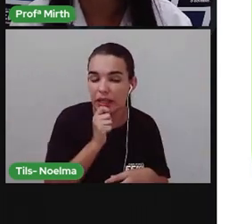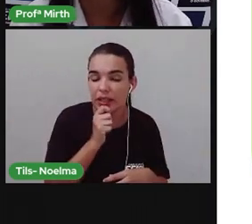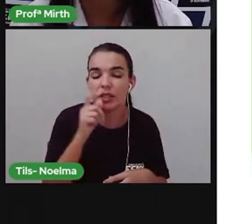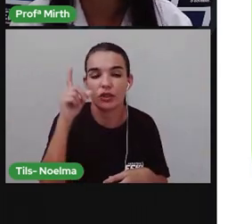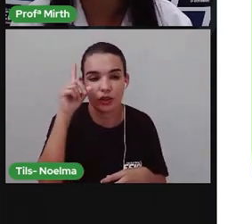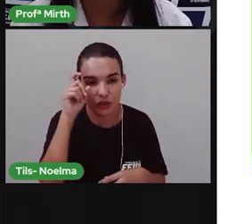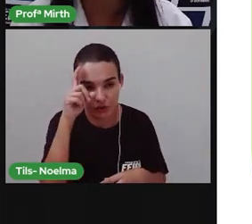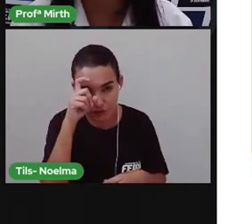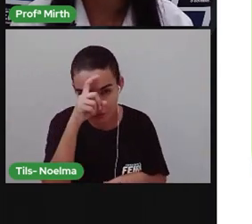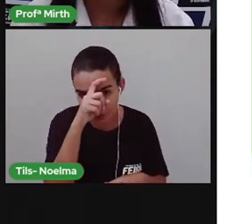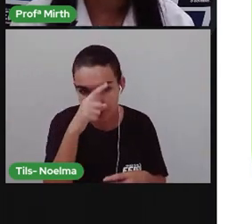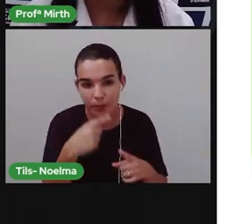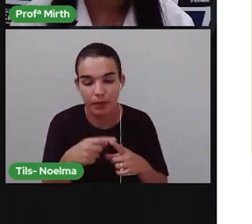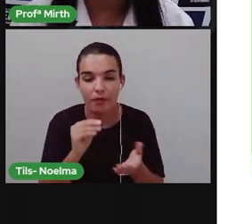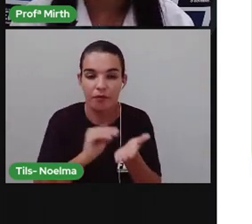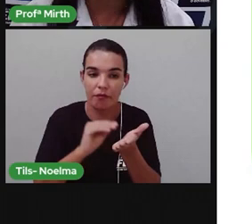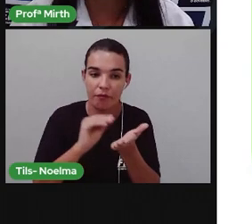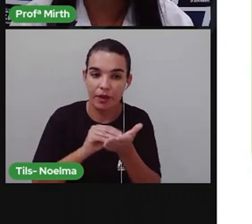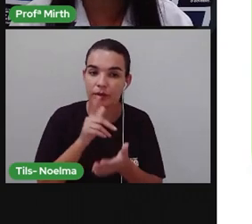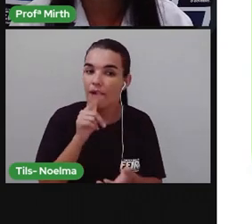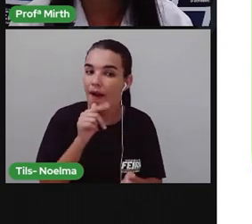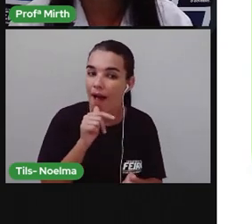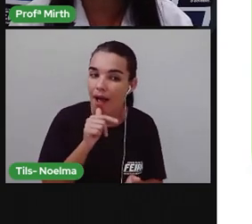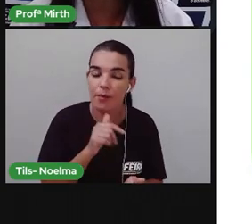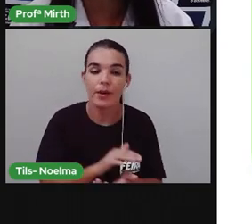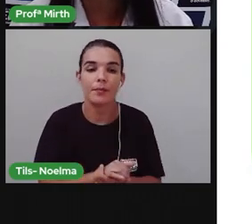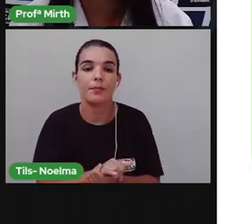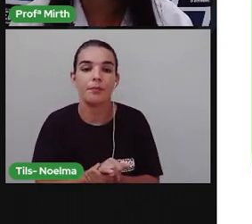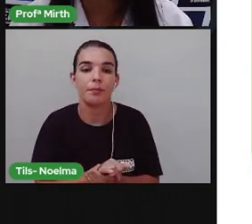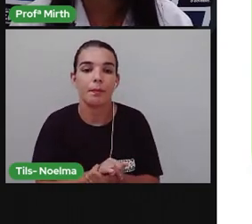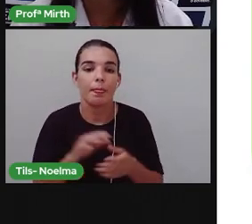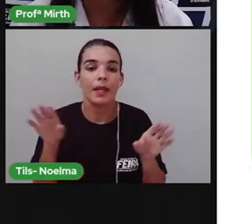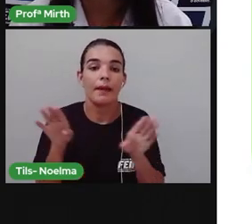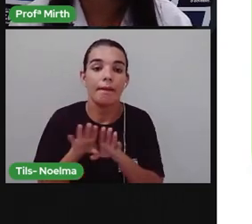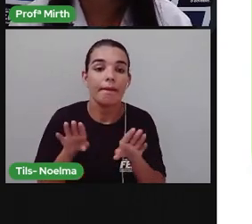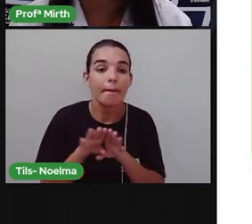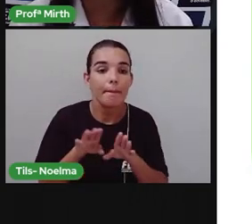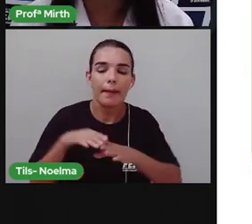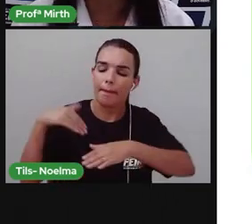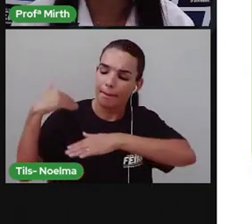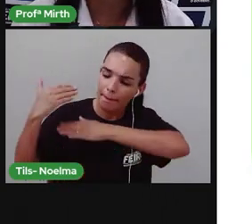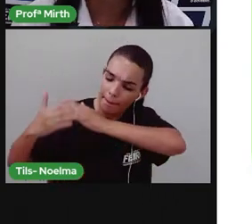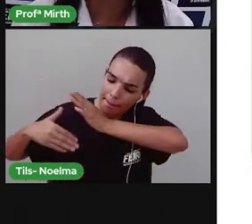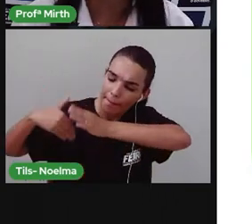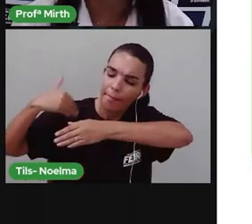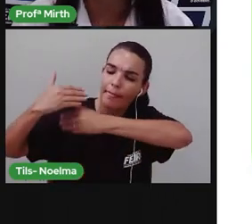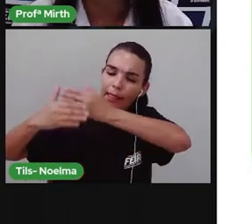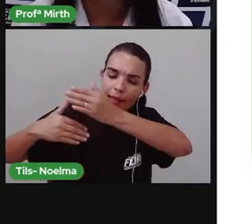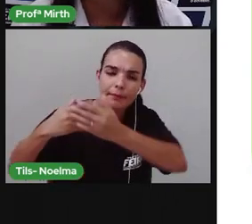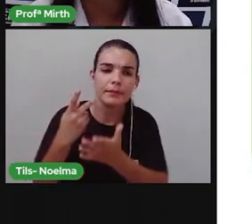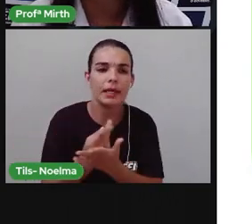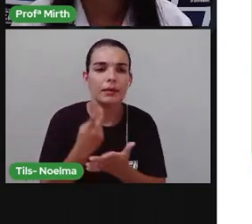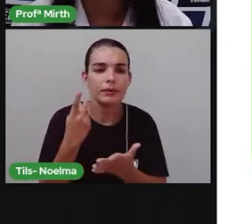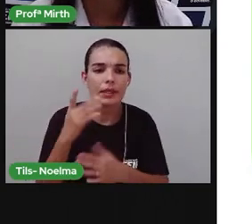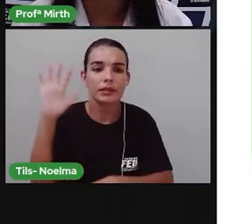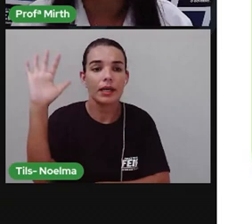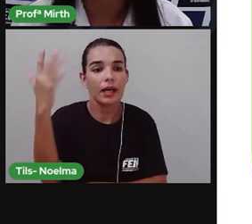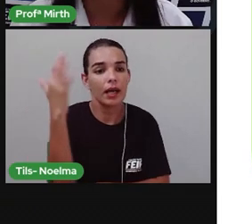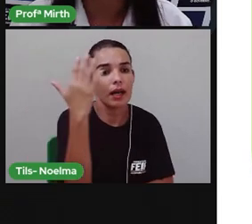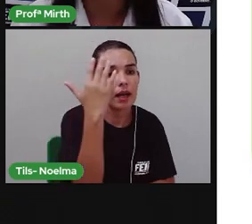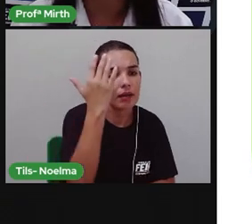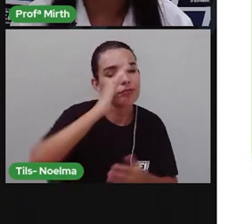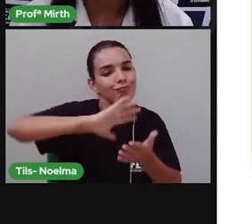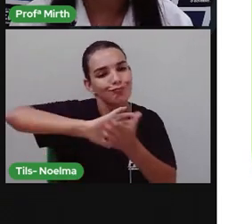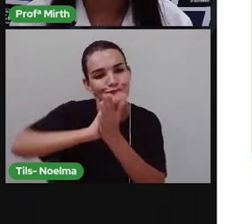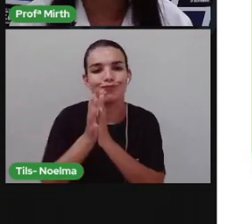né? Pela falta de água E com isso também Consequentemente A vegetação da região Também vai ser